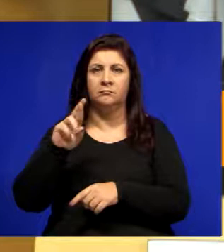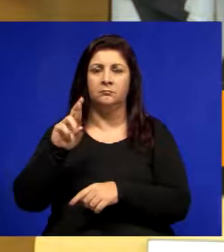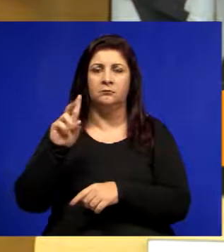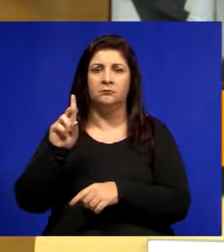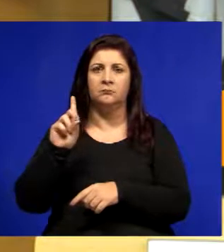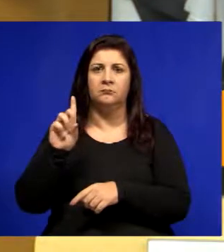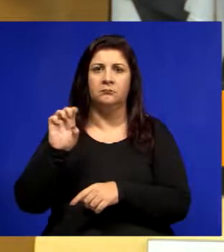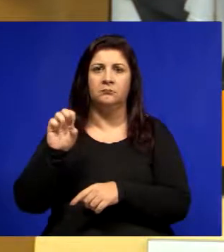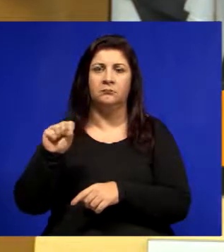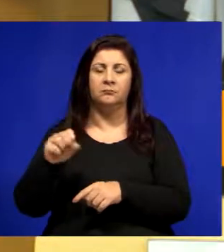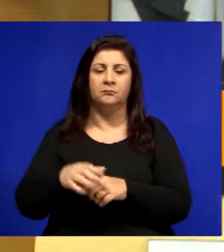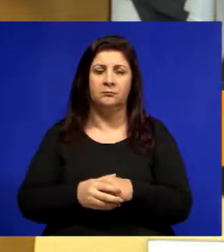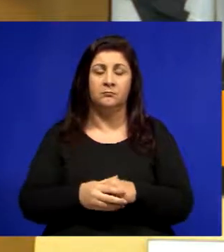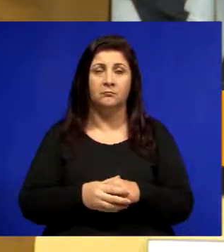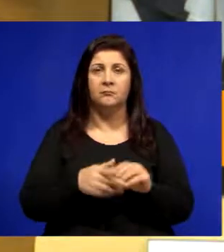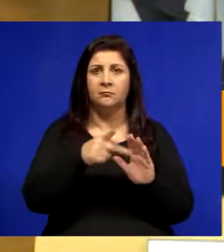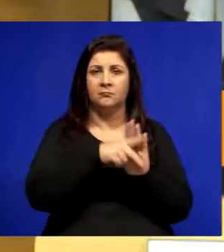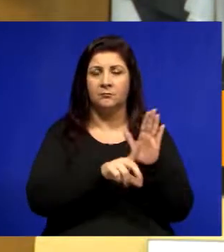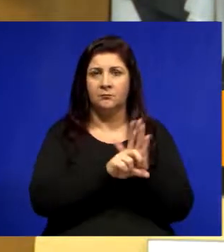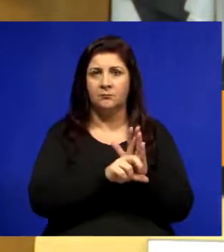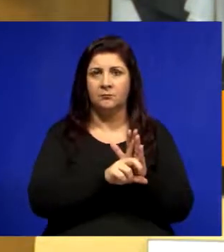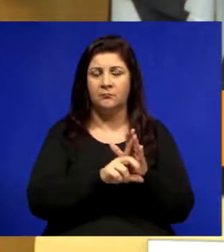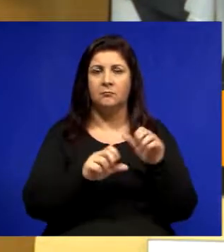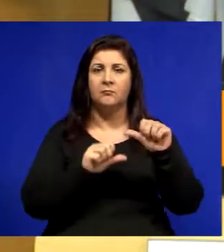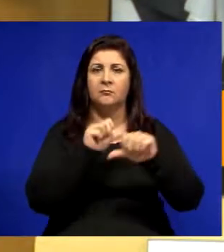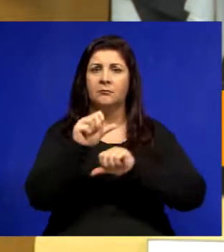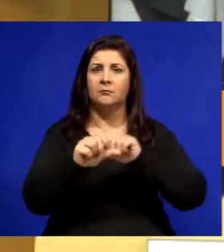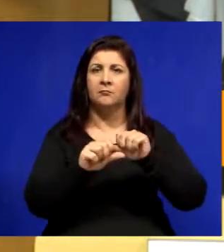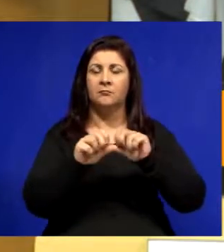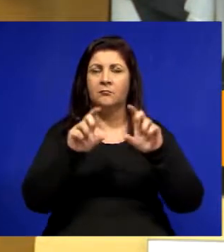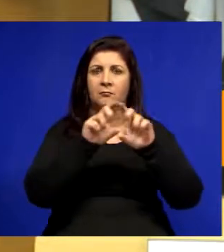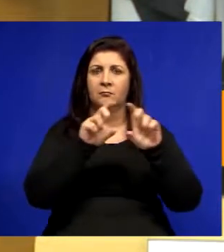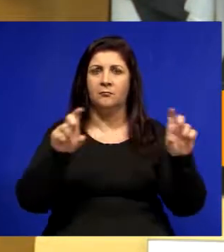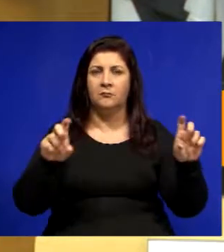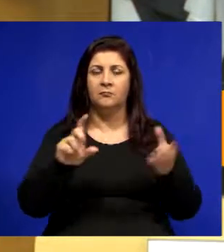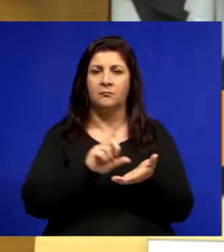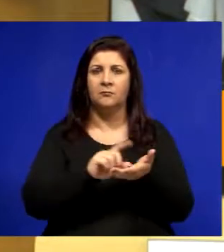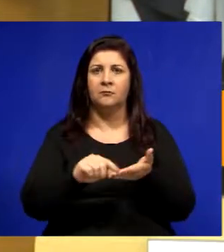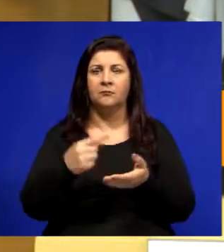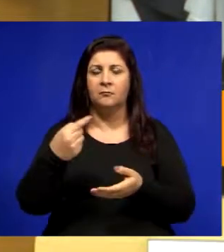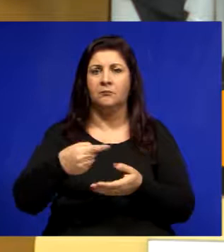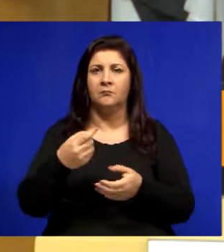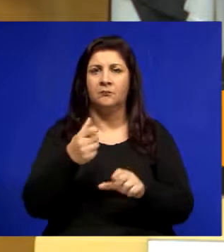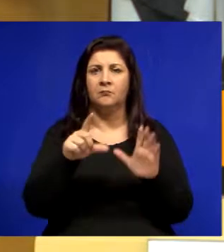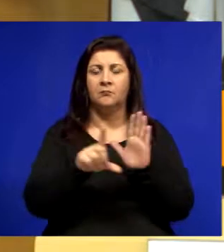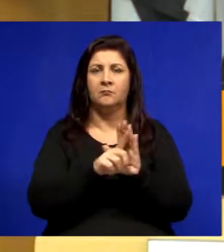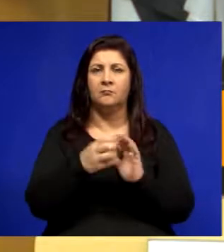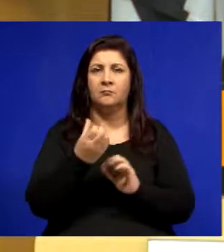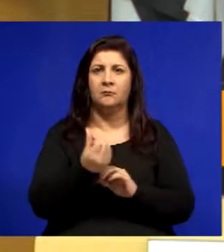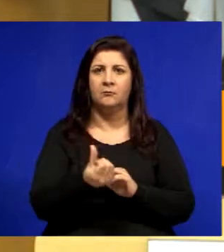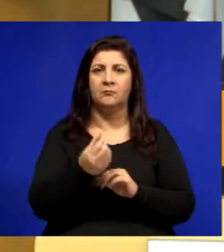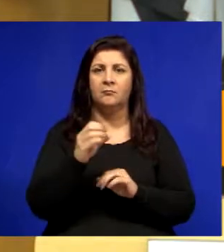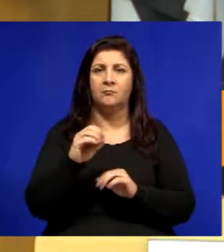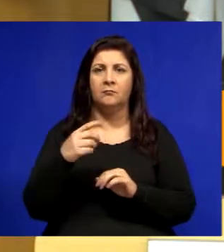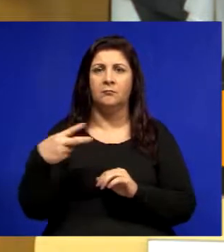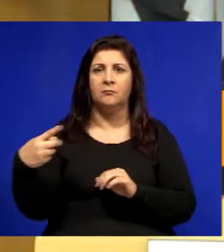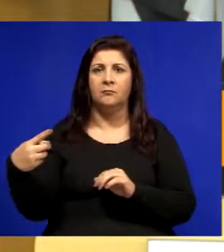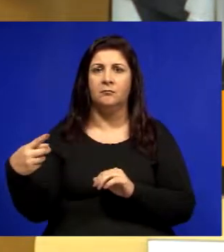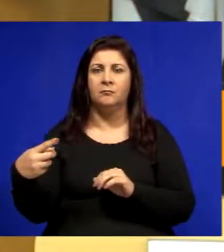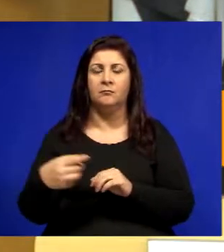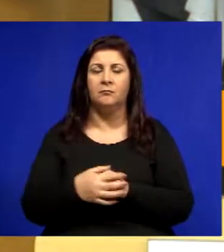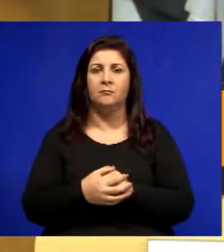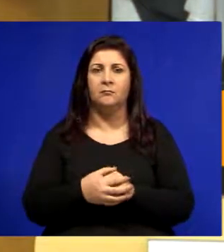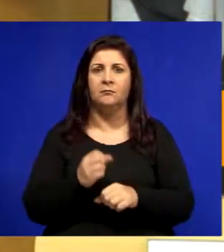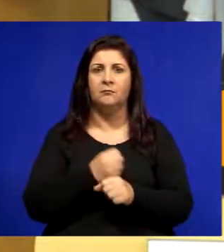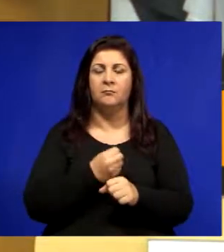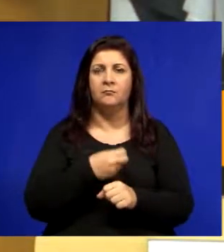Esse projeto de lei visa alterar o memorial descritivo do artigo 1º da Lei nº 6021, de